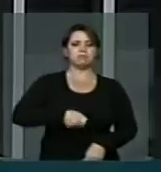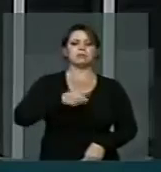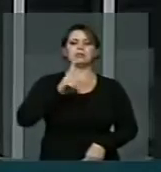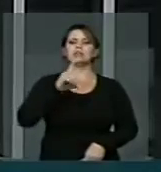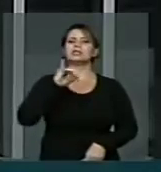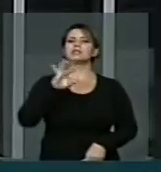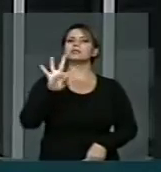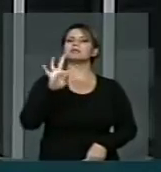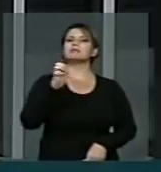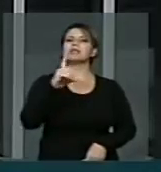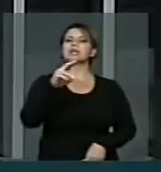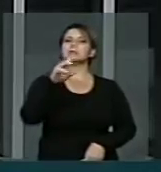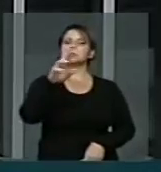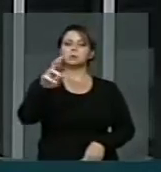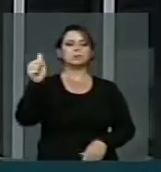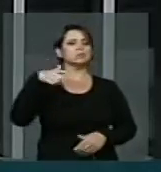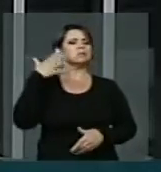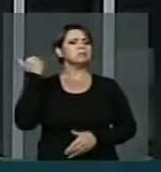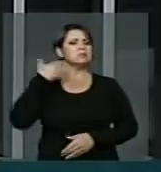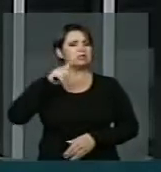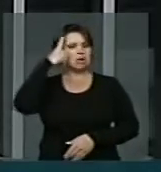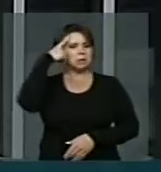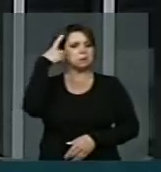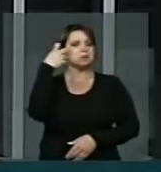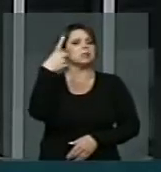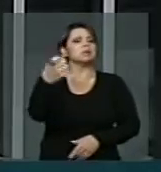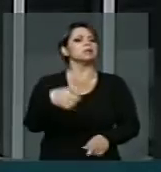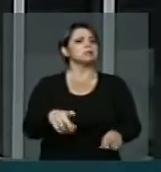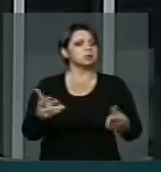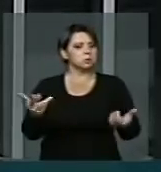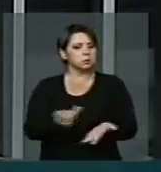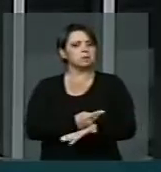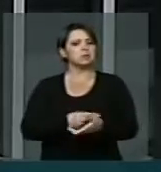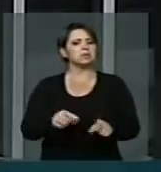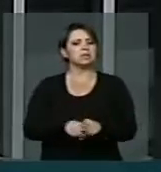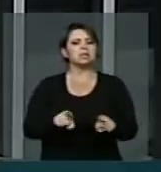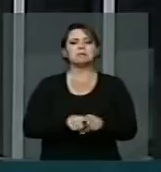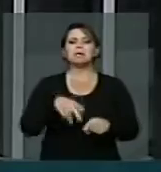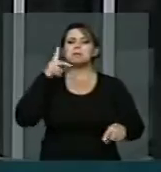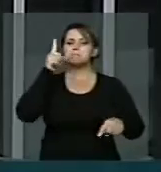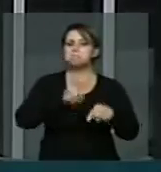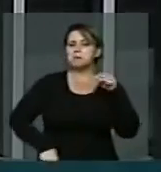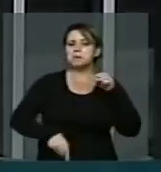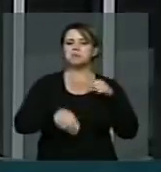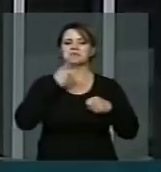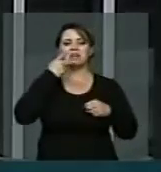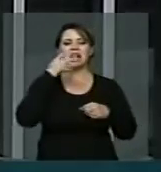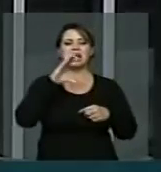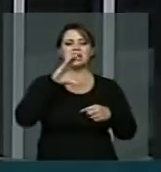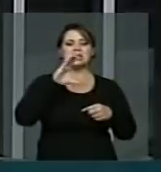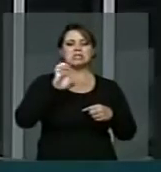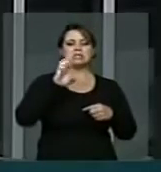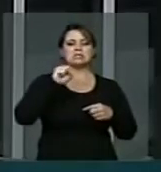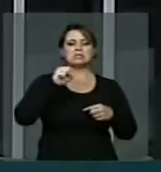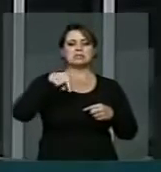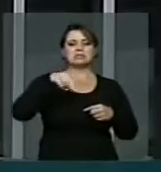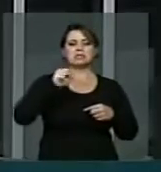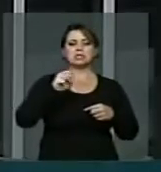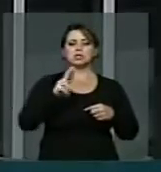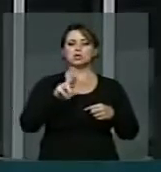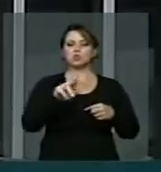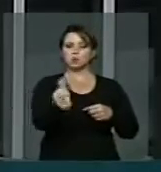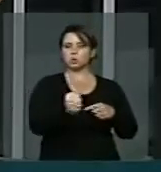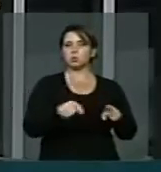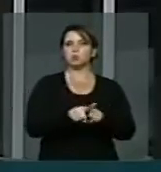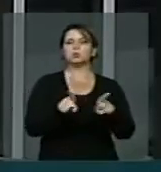violenta, que, entre outras barbaridades, praticava muito a censura. E a genialidade do artista, a